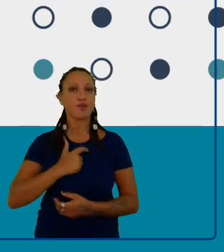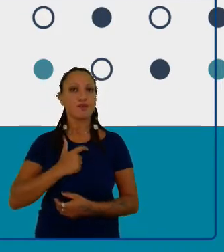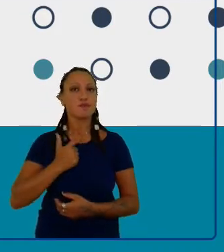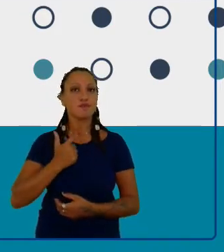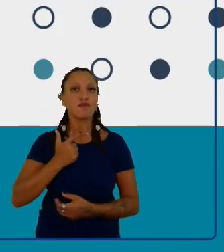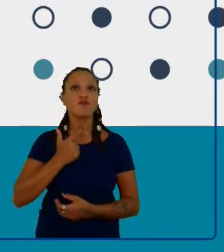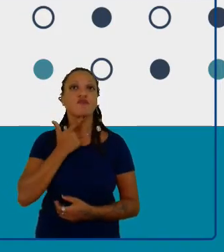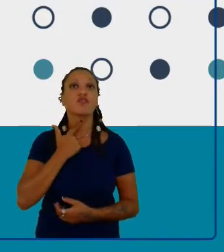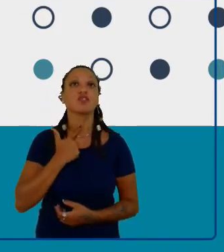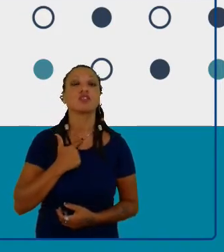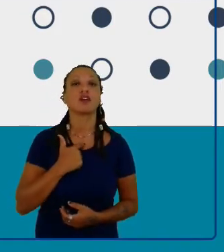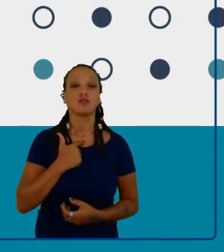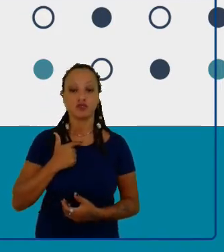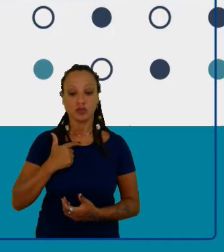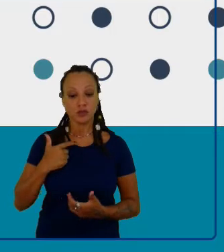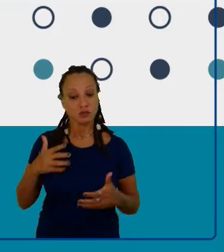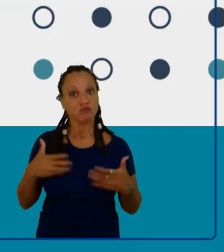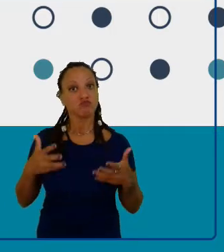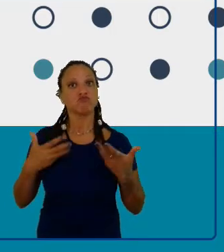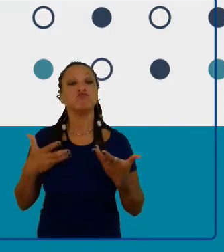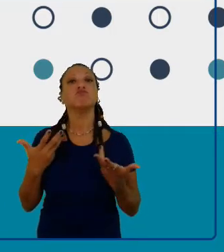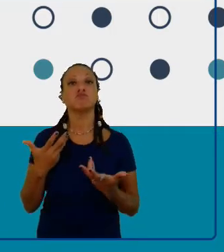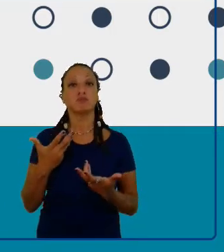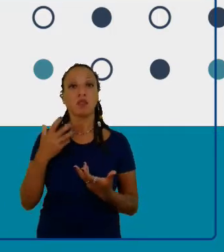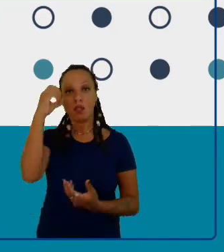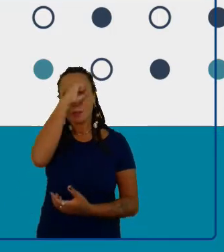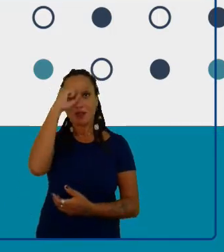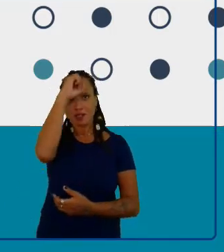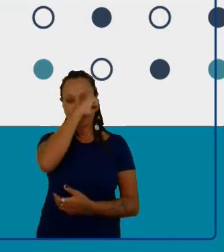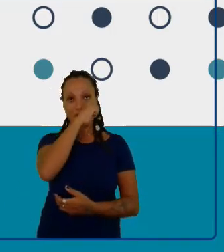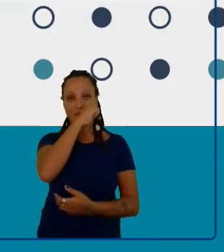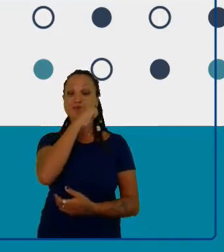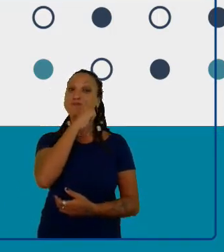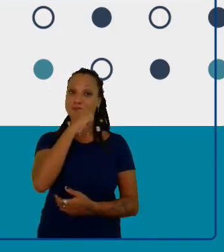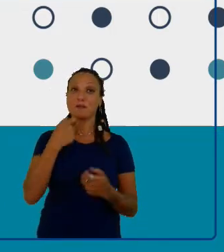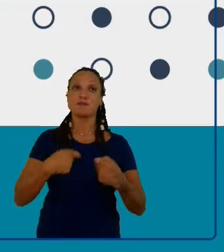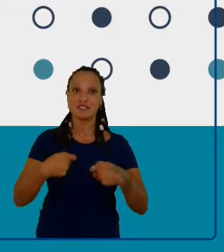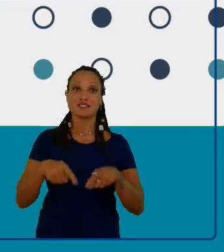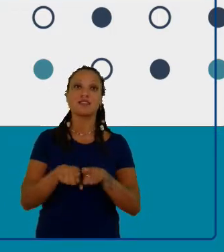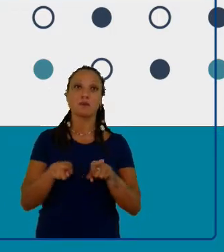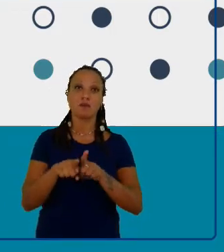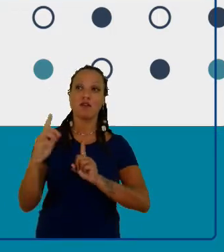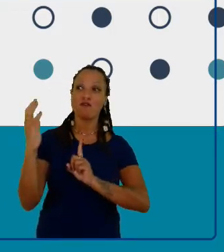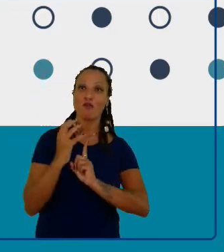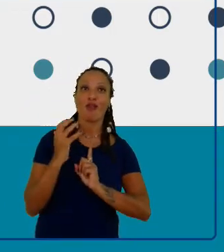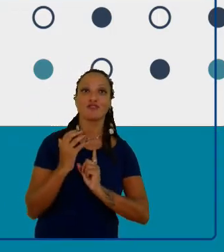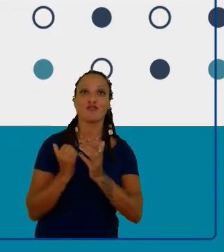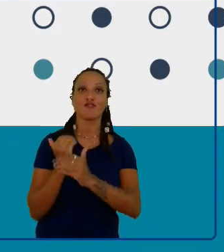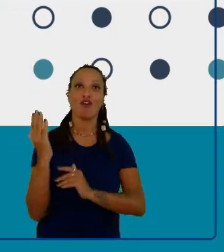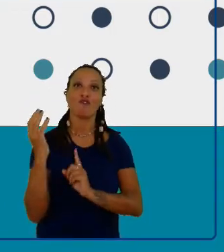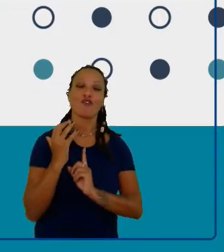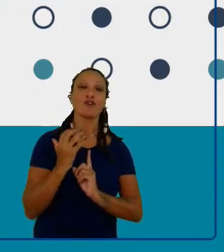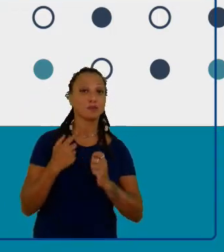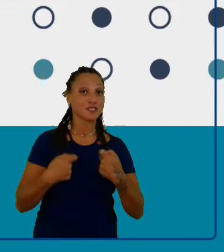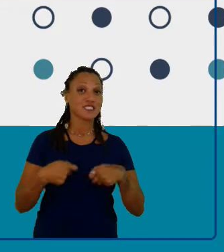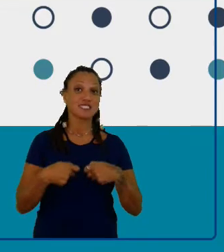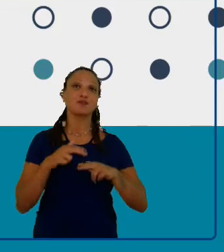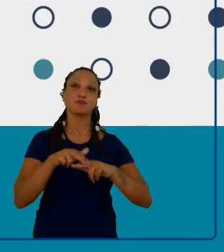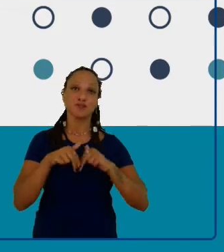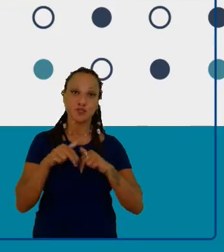motivação interna, mas você precisa de uma motivação externa. E é por isso que a formação continuada,